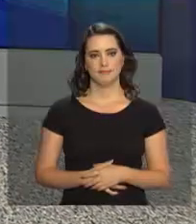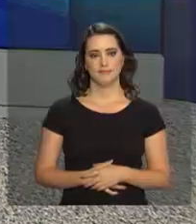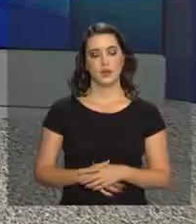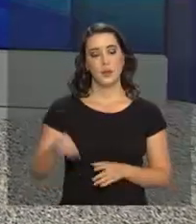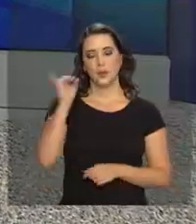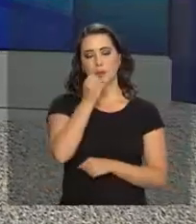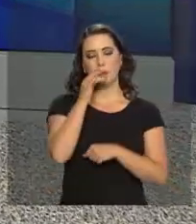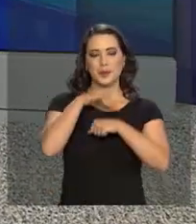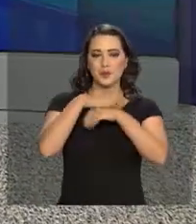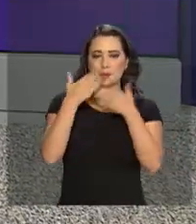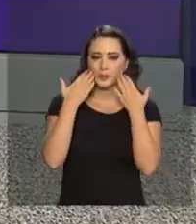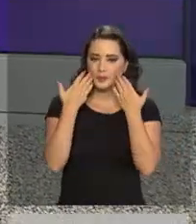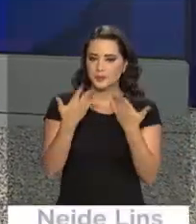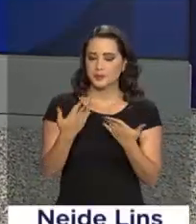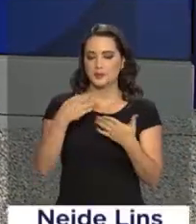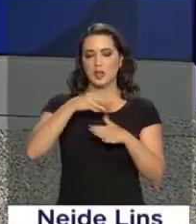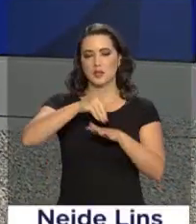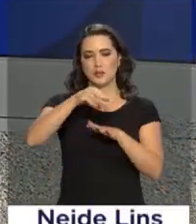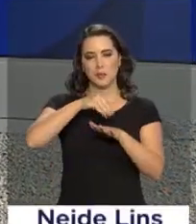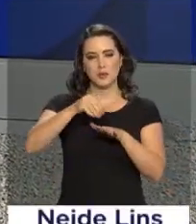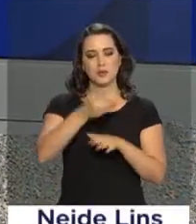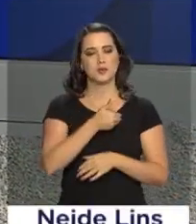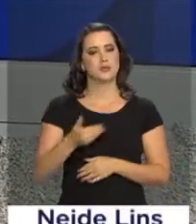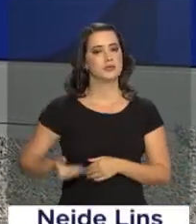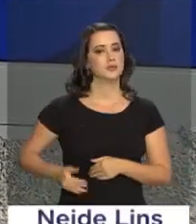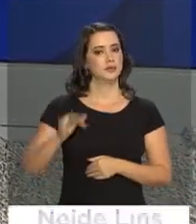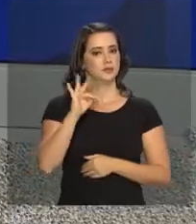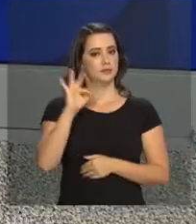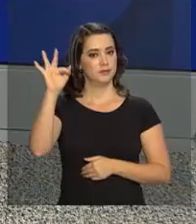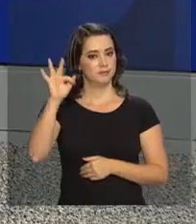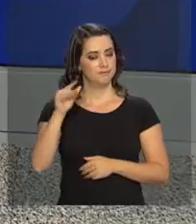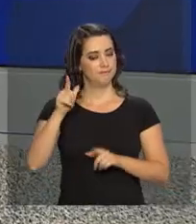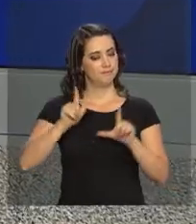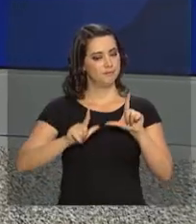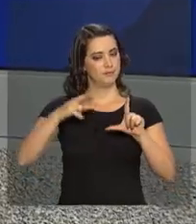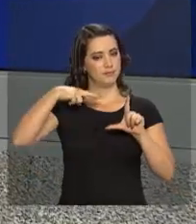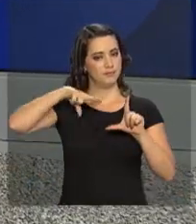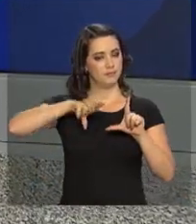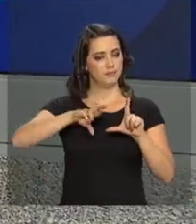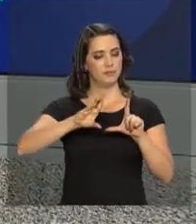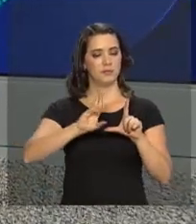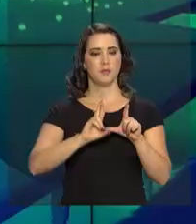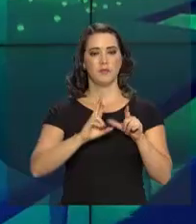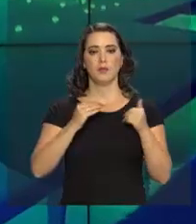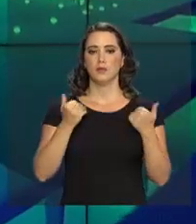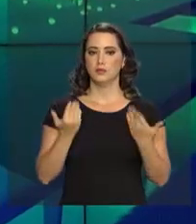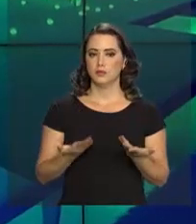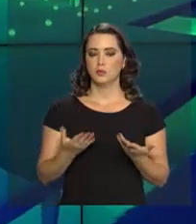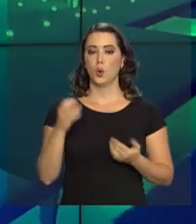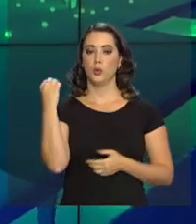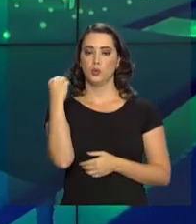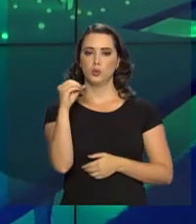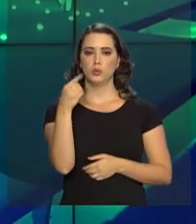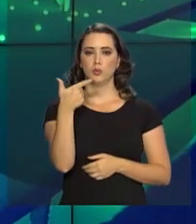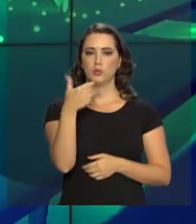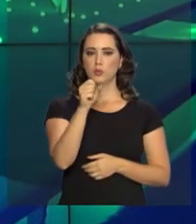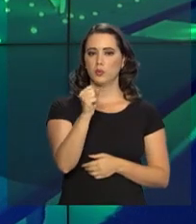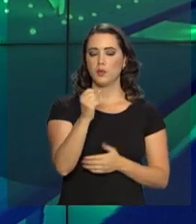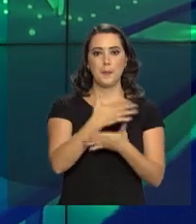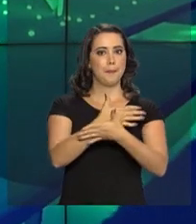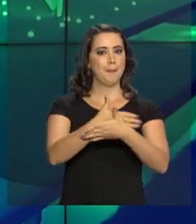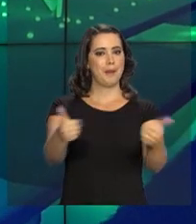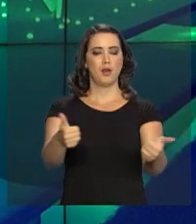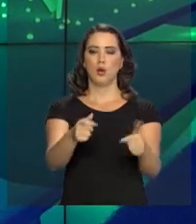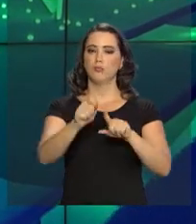Boa noite, no ar as notícias do Governo Federal aqui no Repórter NBR. Outubro de 2018